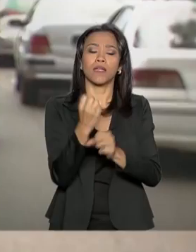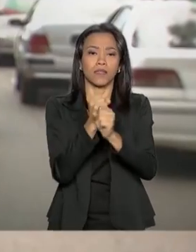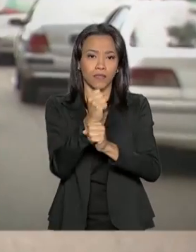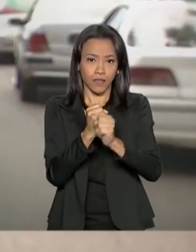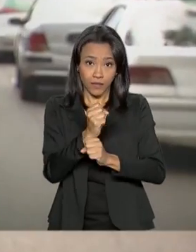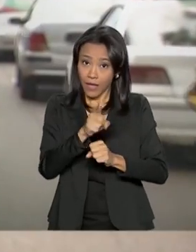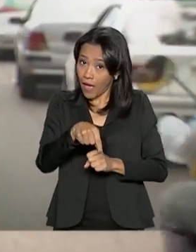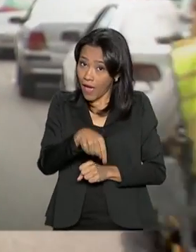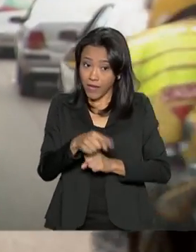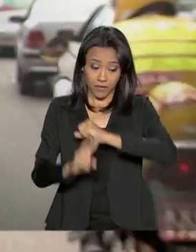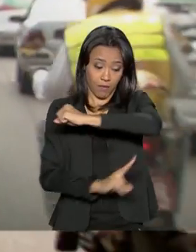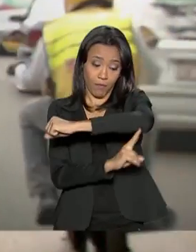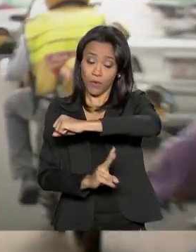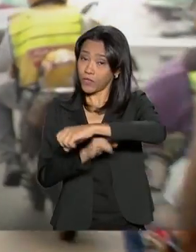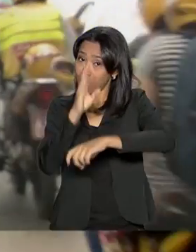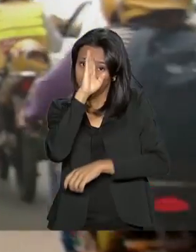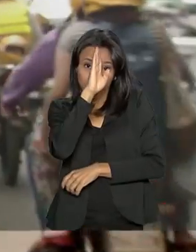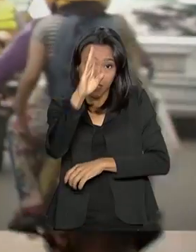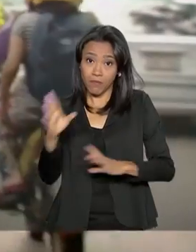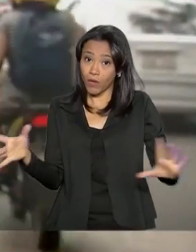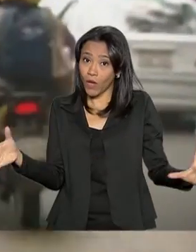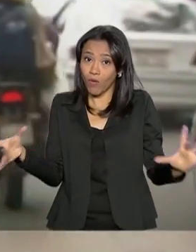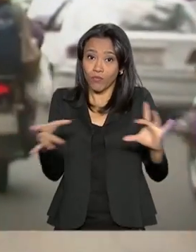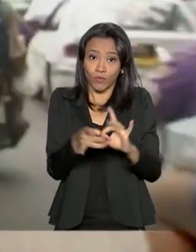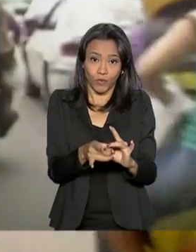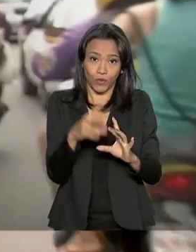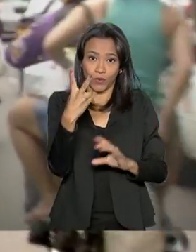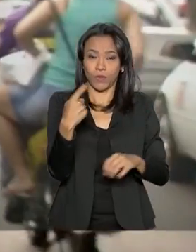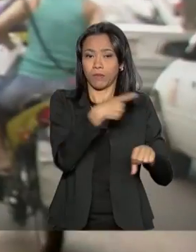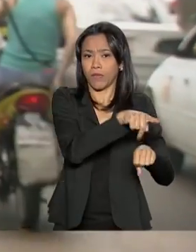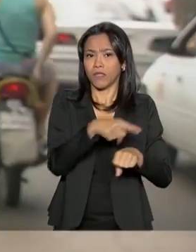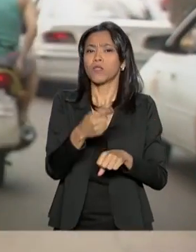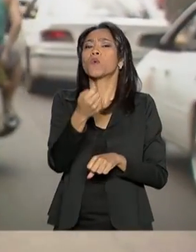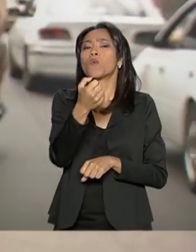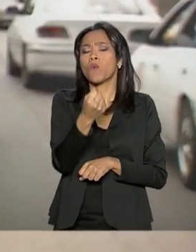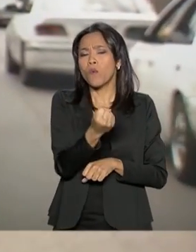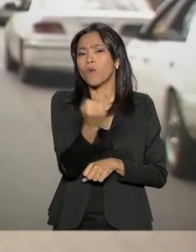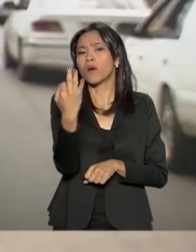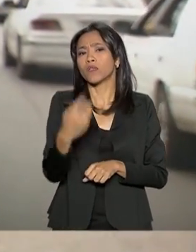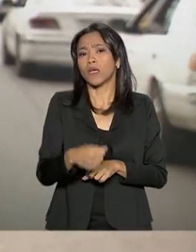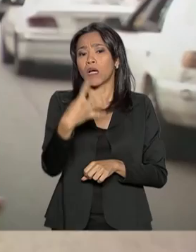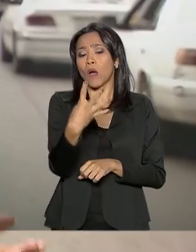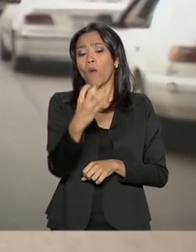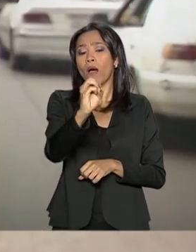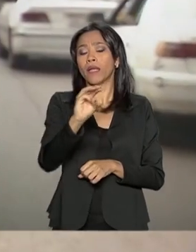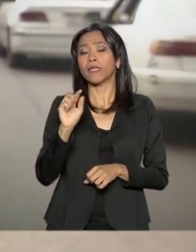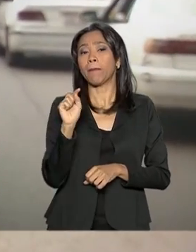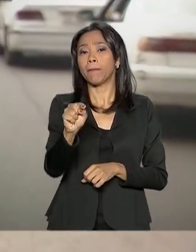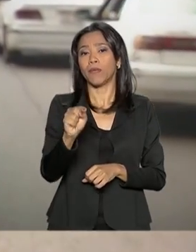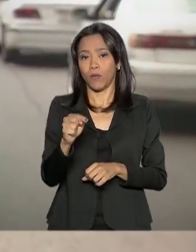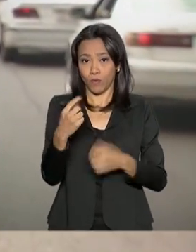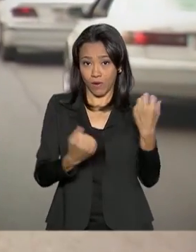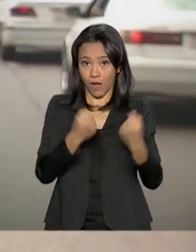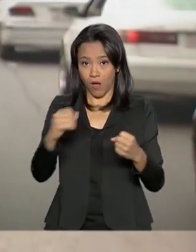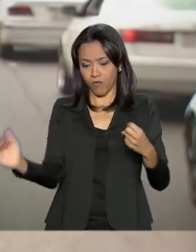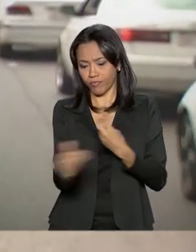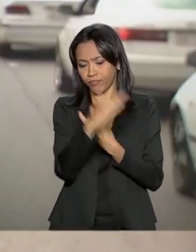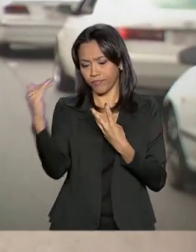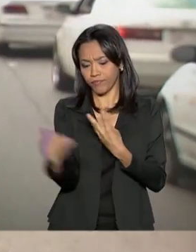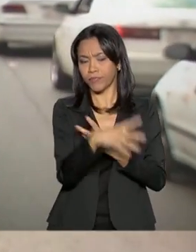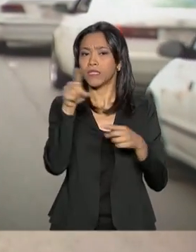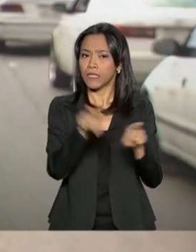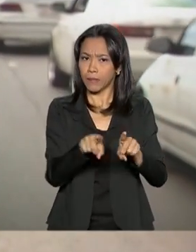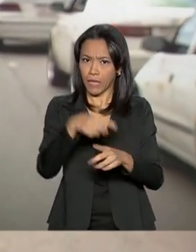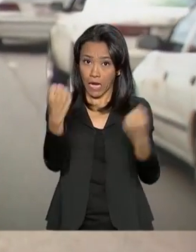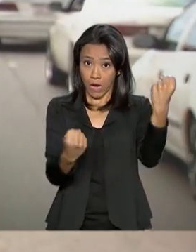dois países. Por aqui, passam todos os dias cerca de 40 mil veículos, de carros de passeio a caminhões